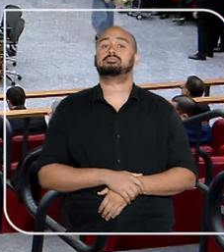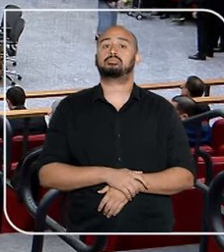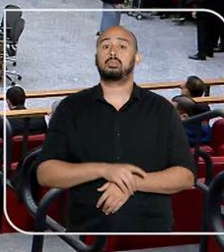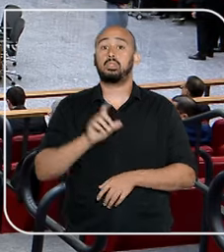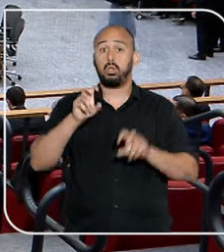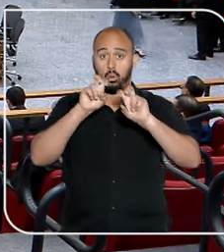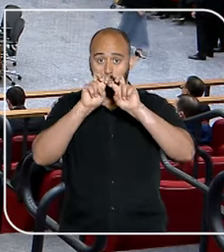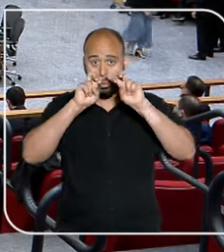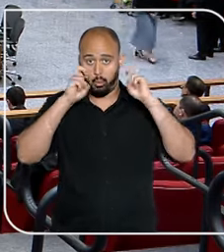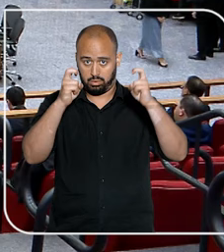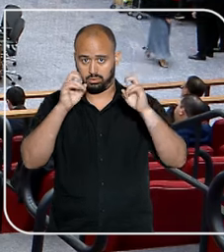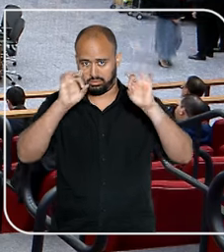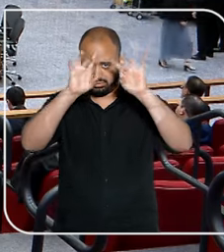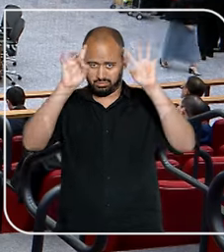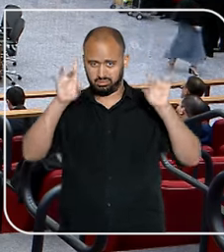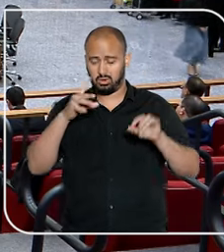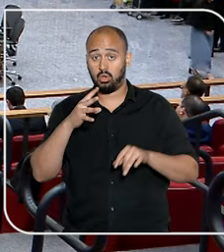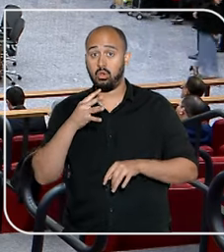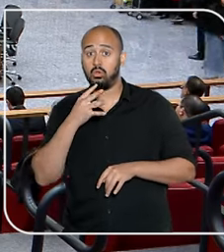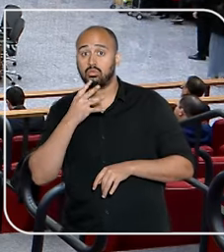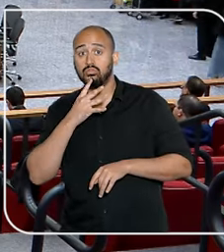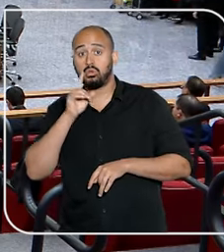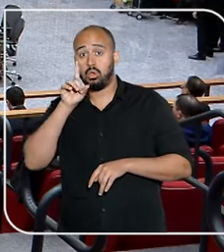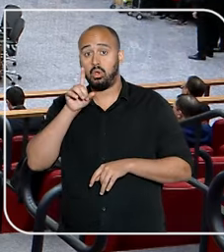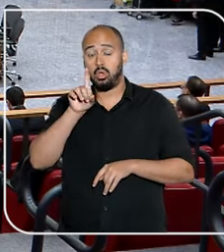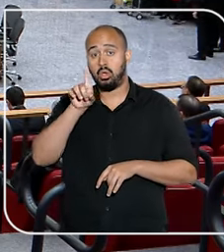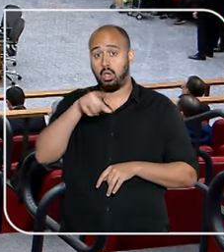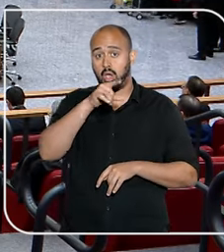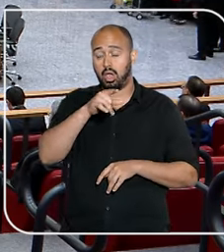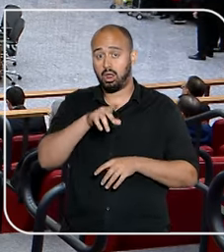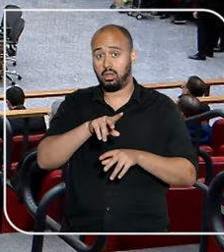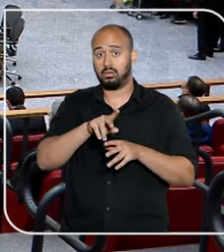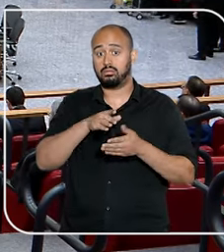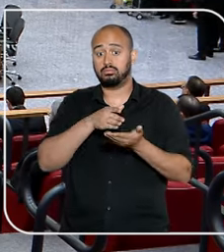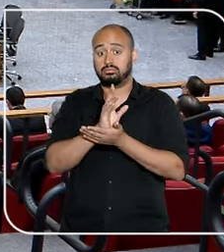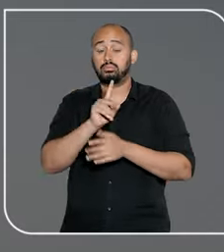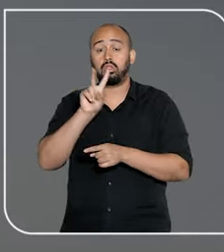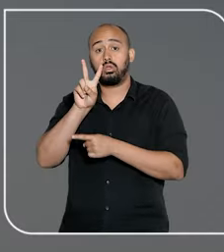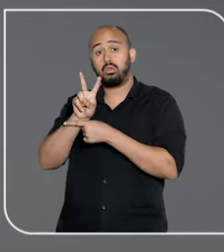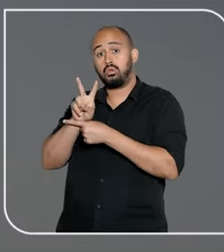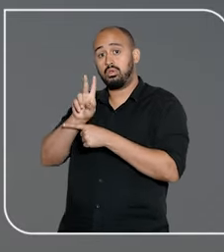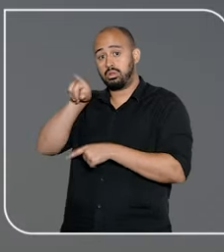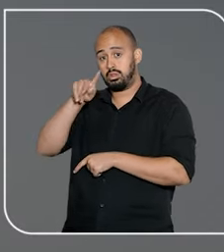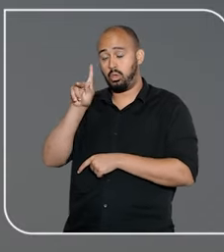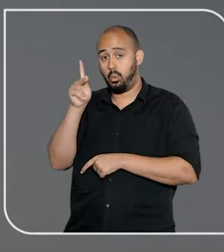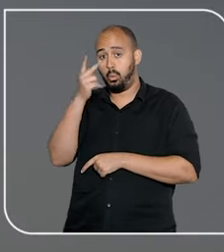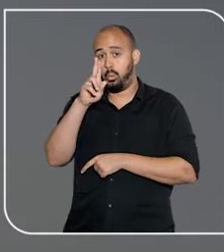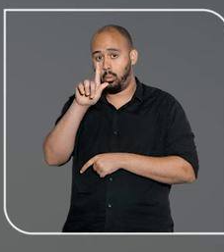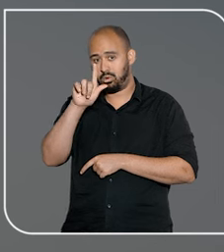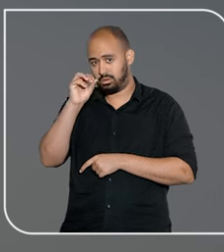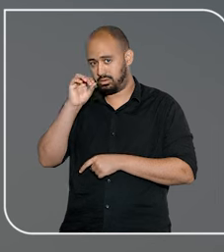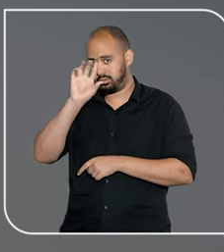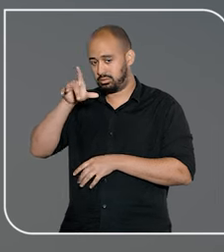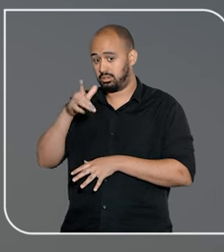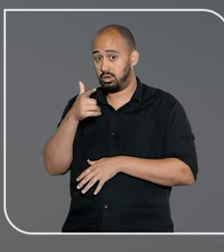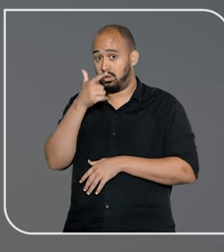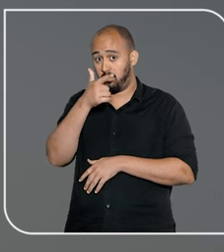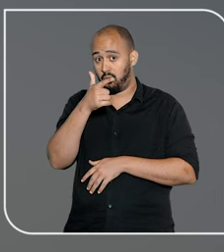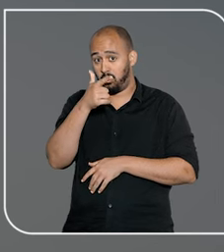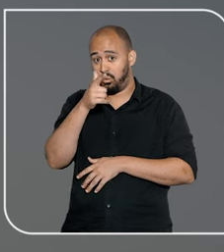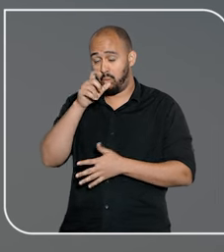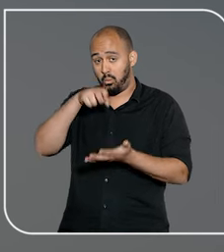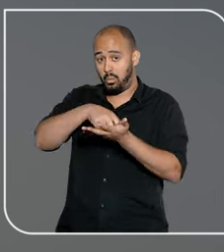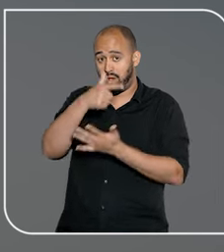A Corte Especial do STJ não conheceu do agravo regimental em que a defesa do empresário Hugo Alves Pimenta,